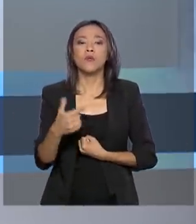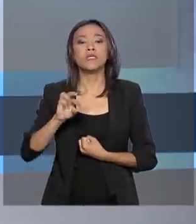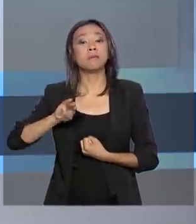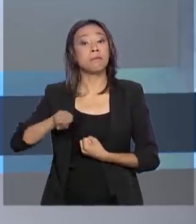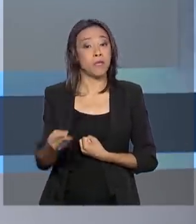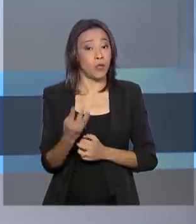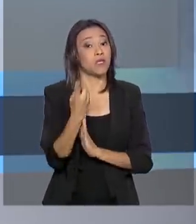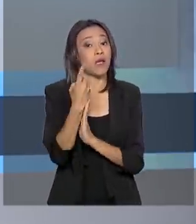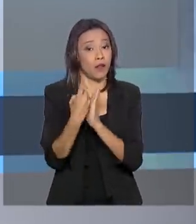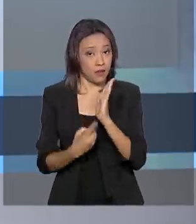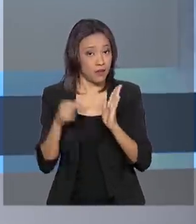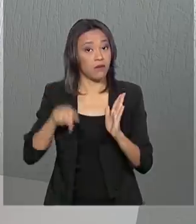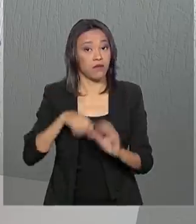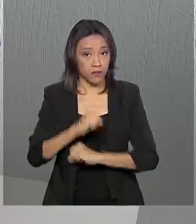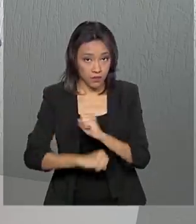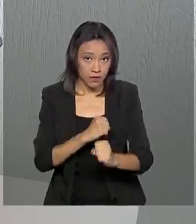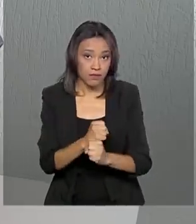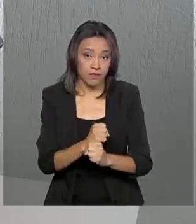este ano.